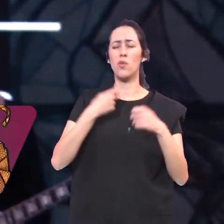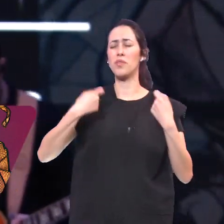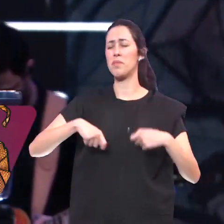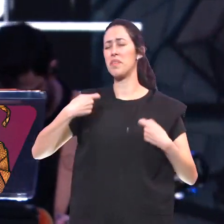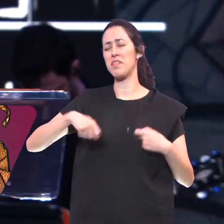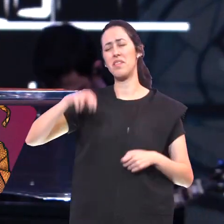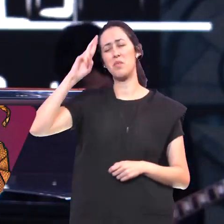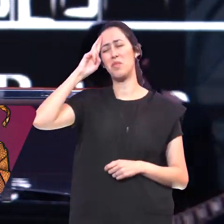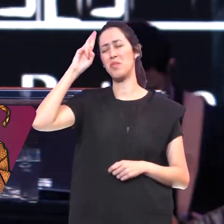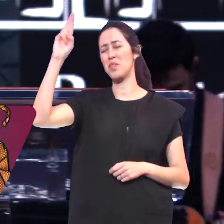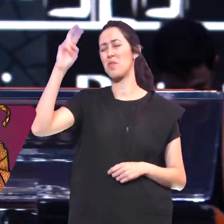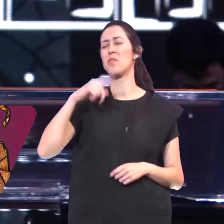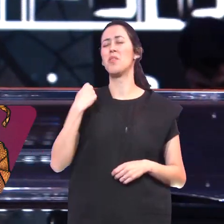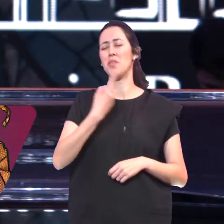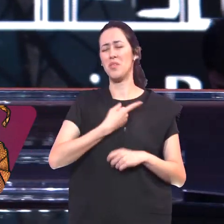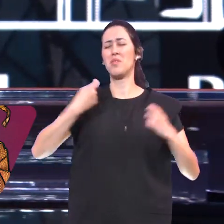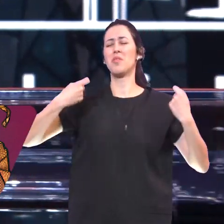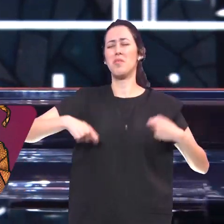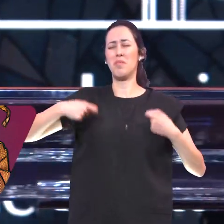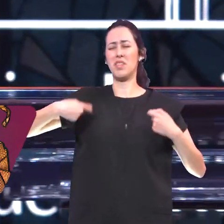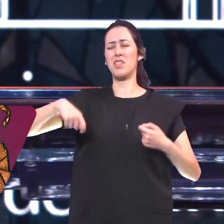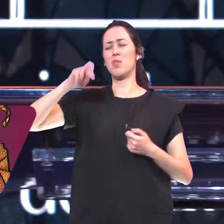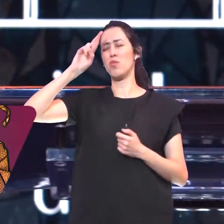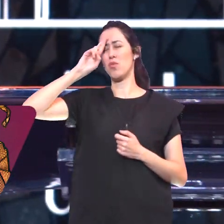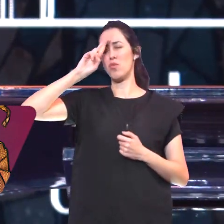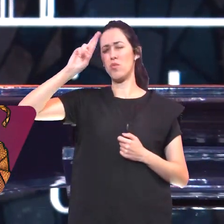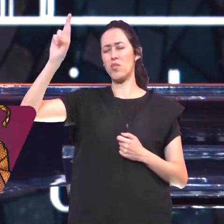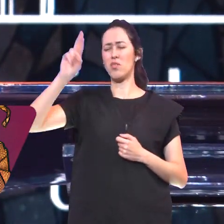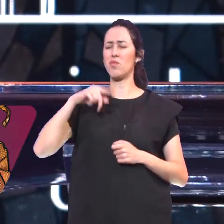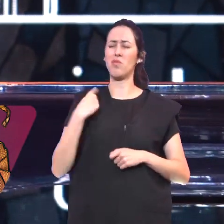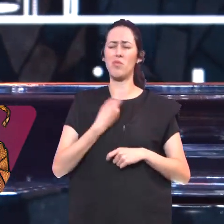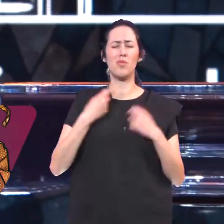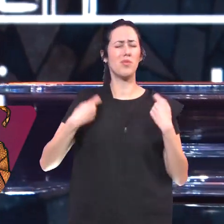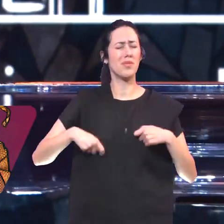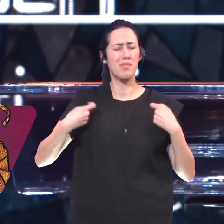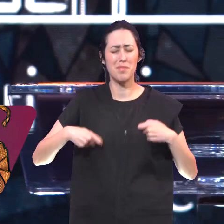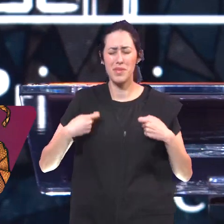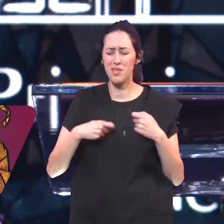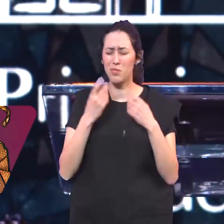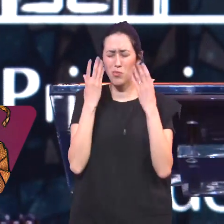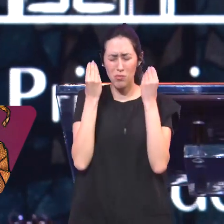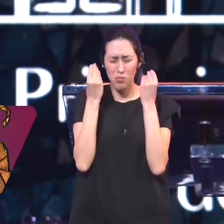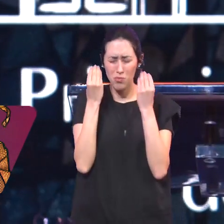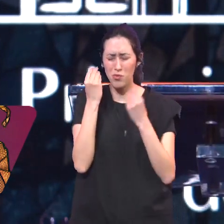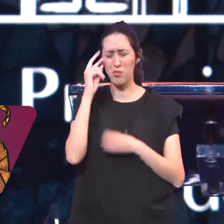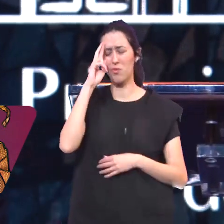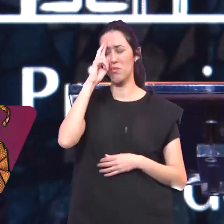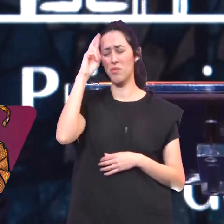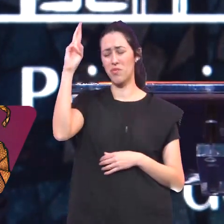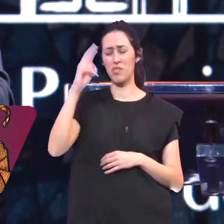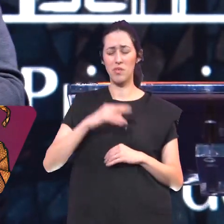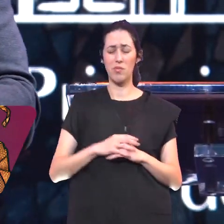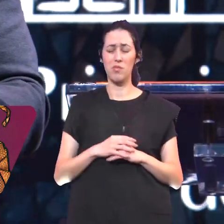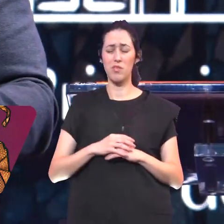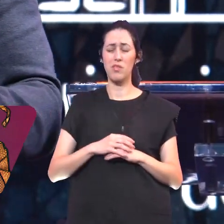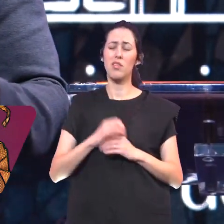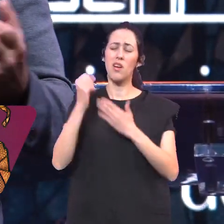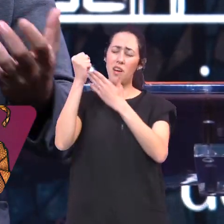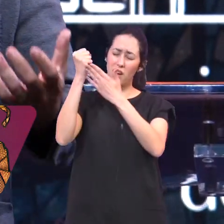Nós precisamos do Senhor Nós precisamos muito do Senhor Nos ajude Senhor